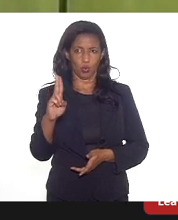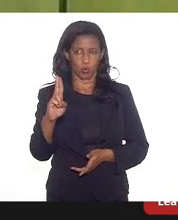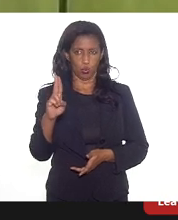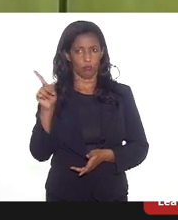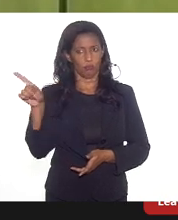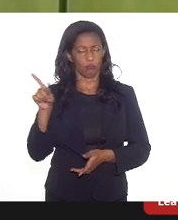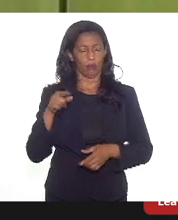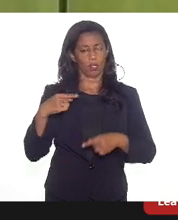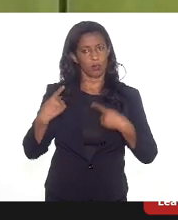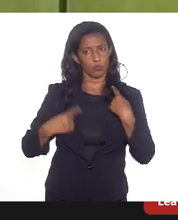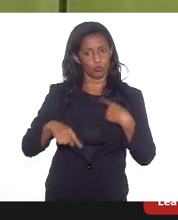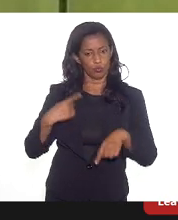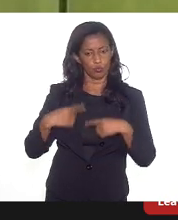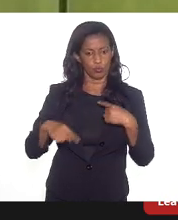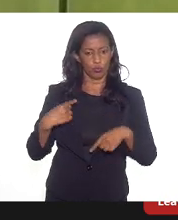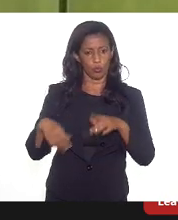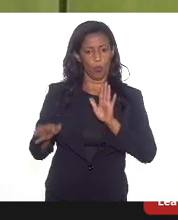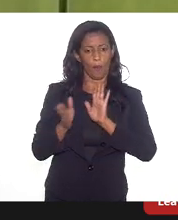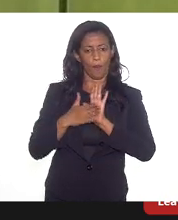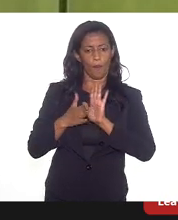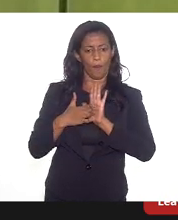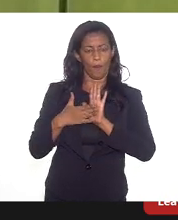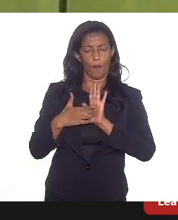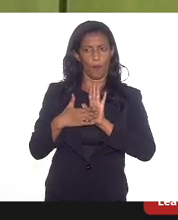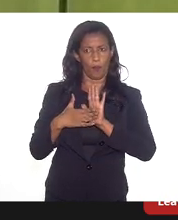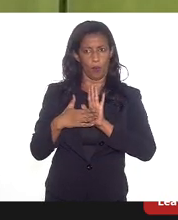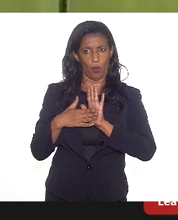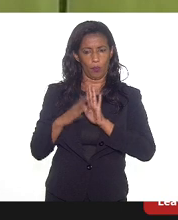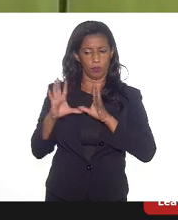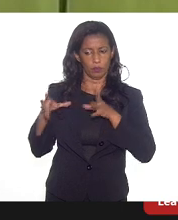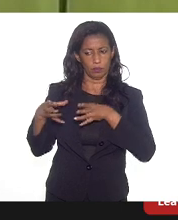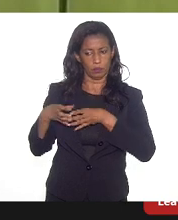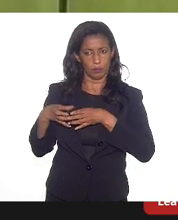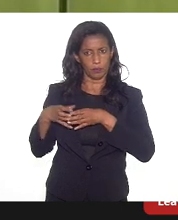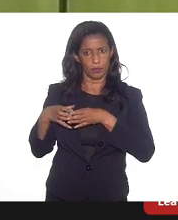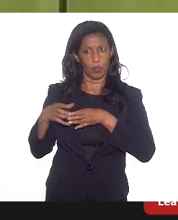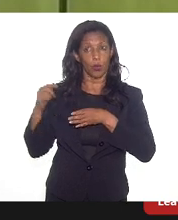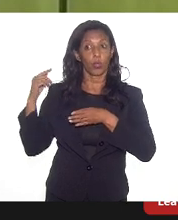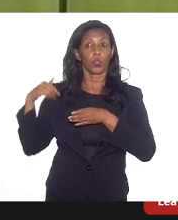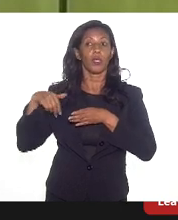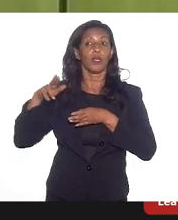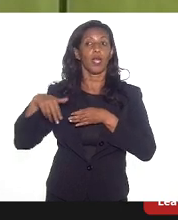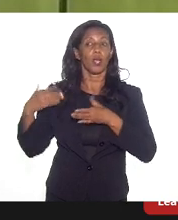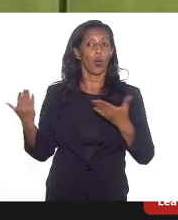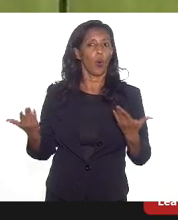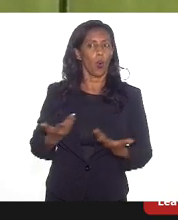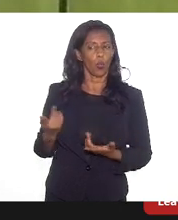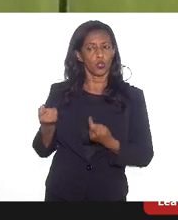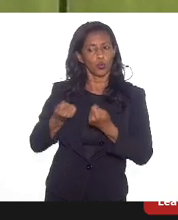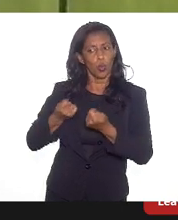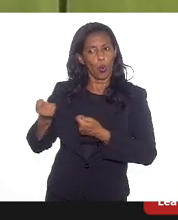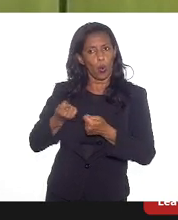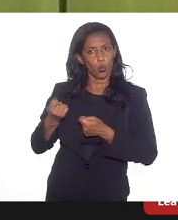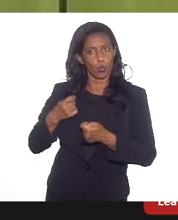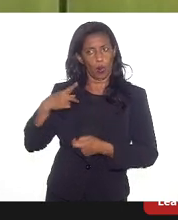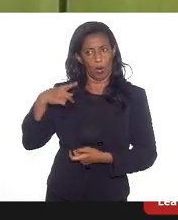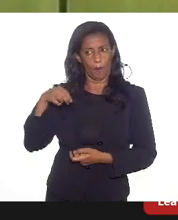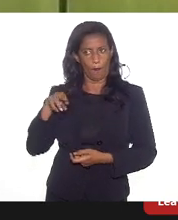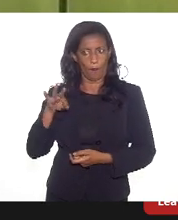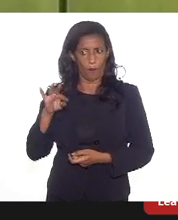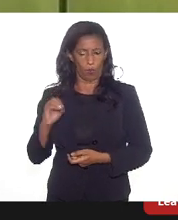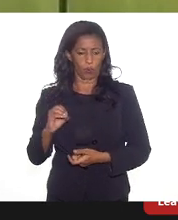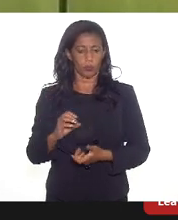privado do próprio Grupo Mbadala, que é hoje quem controla o Porto do Açú junto com a Rúmula.